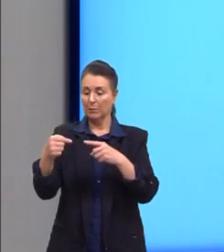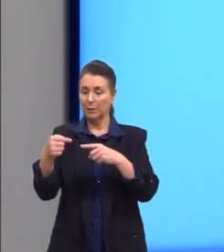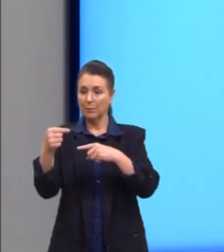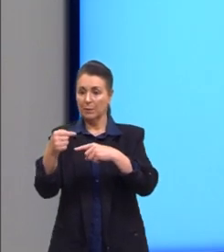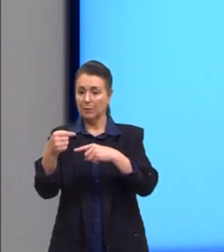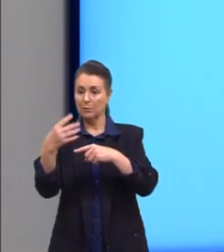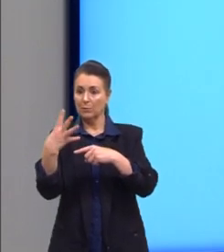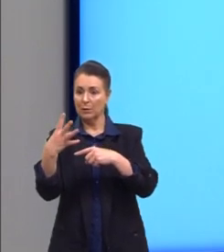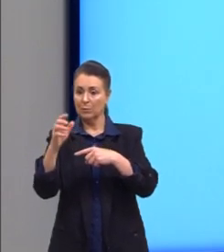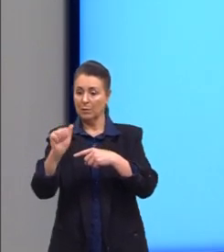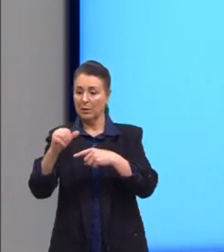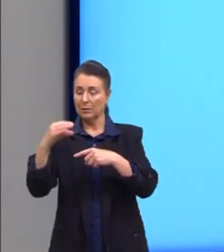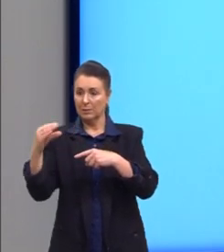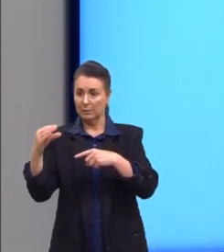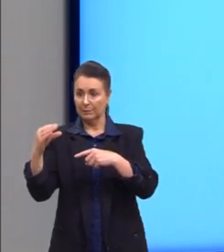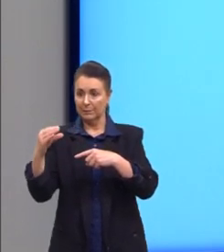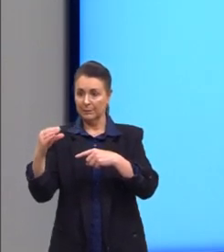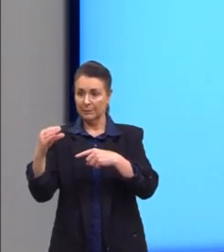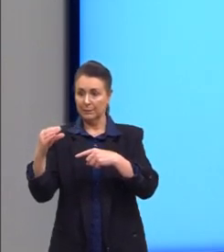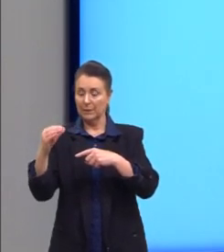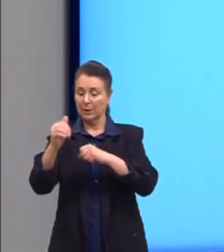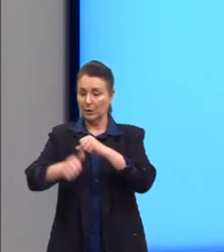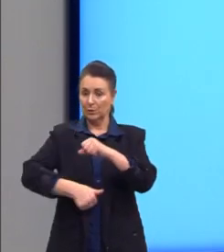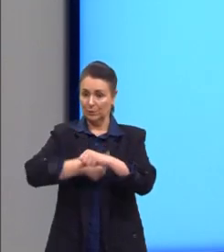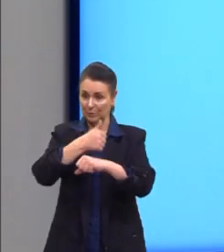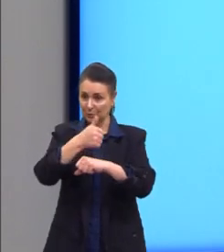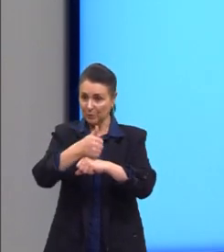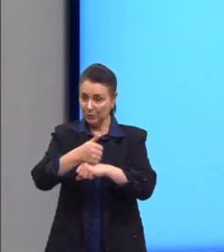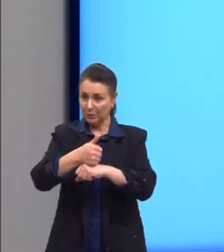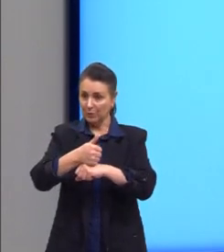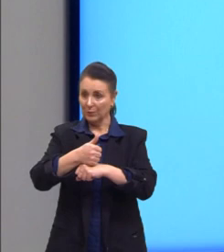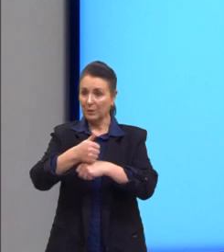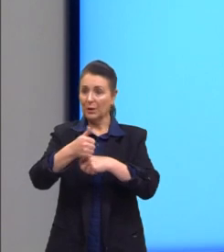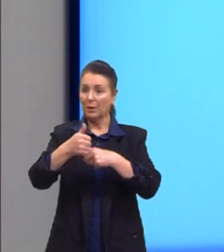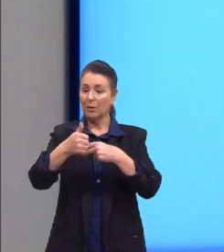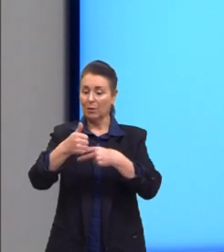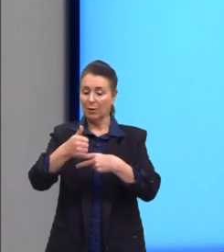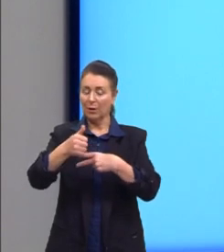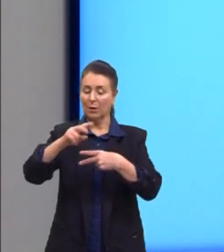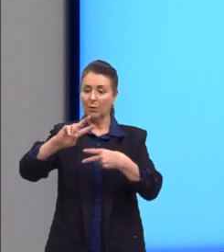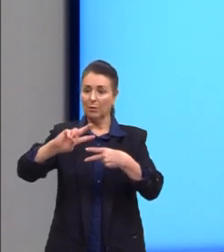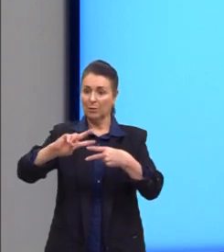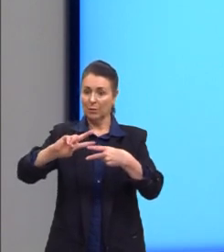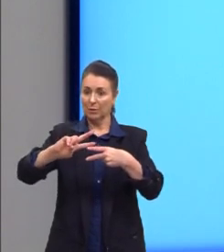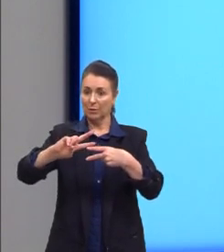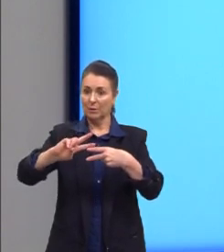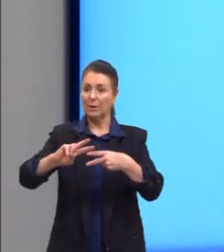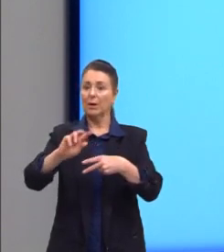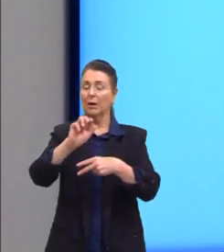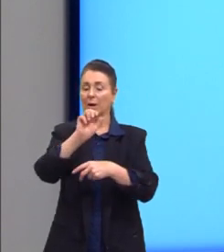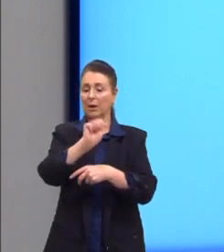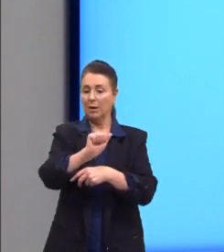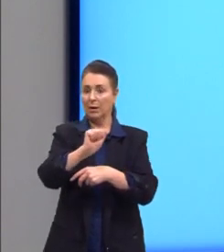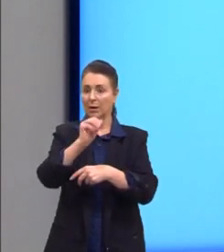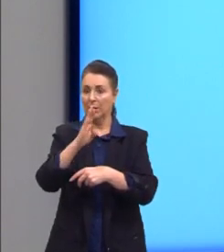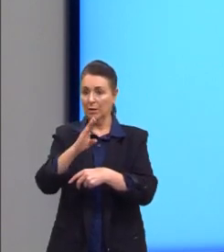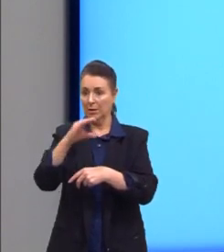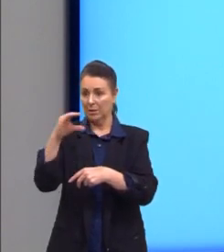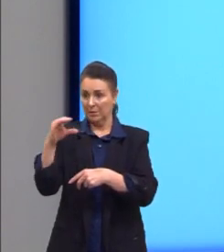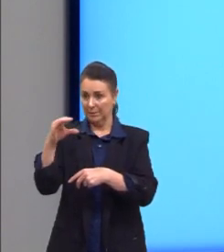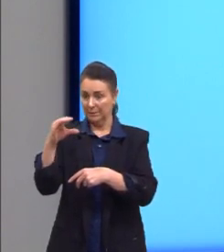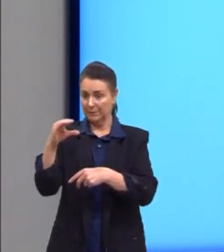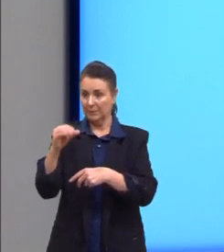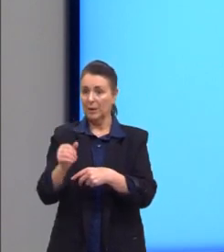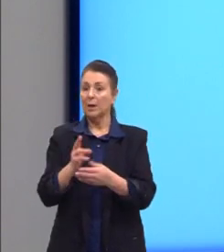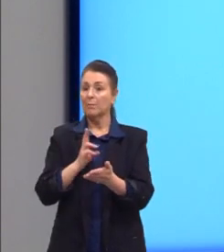Aqui, eu vou substituir, então, os coeficientes, né? A, B e C. Mas, observem que eu